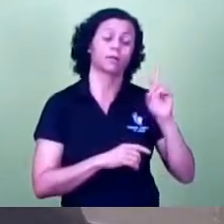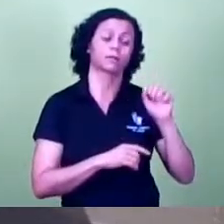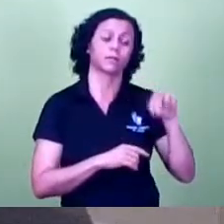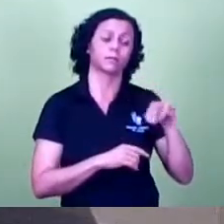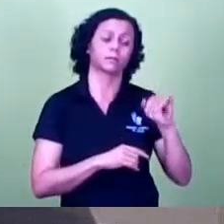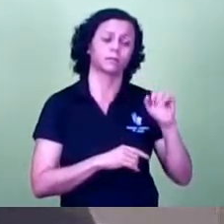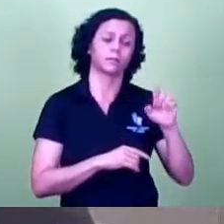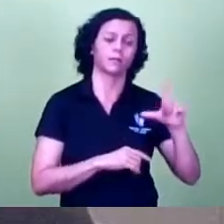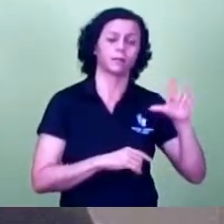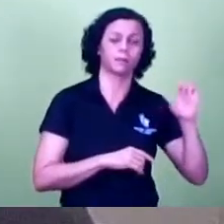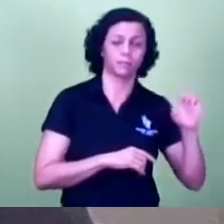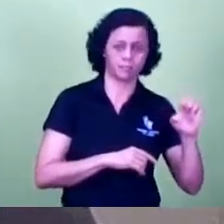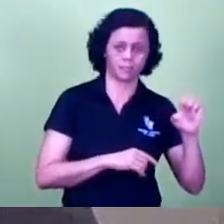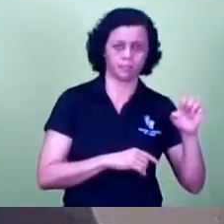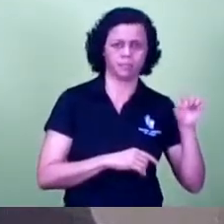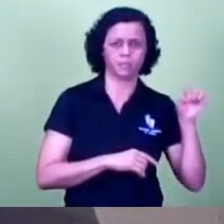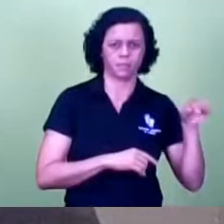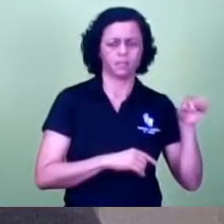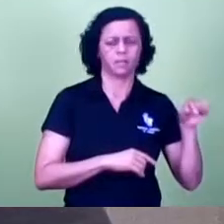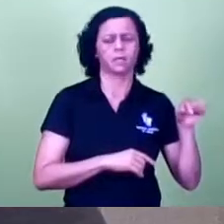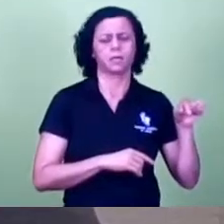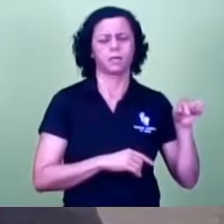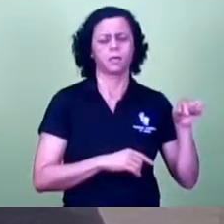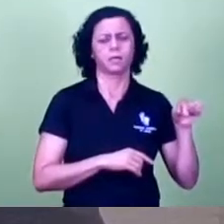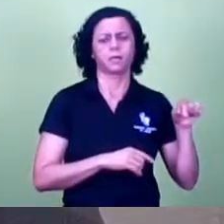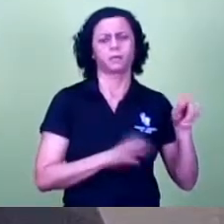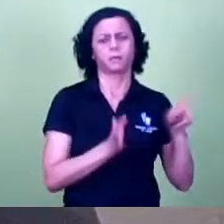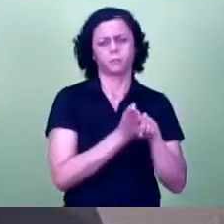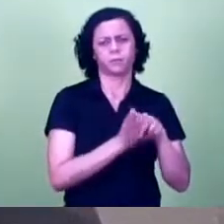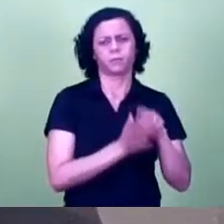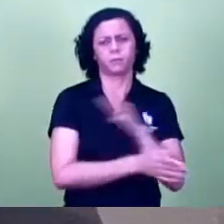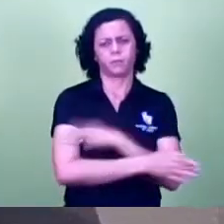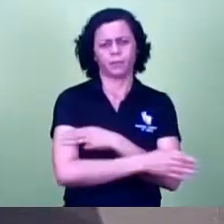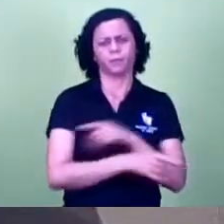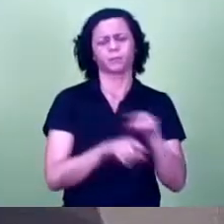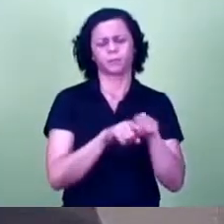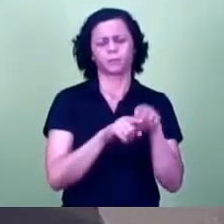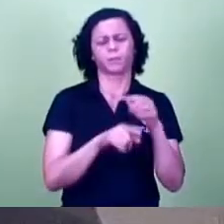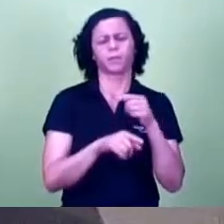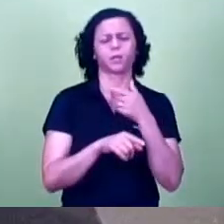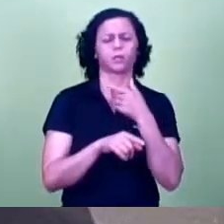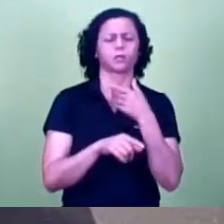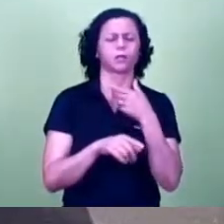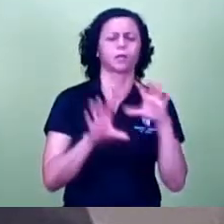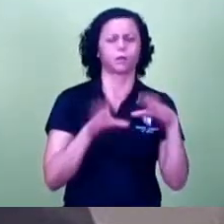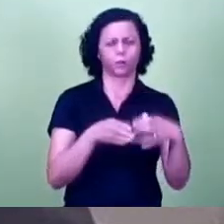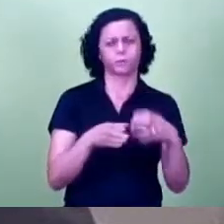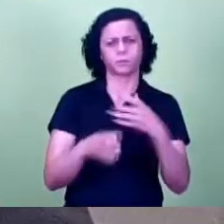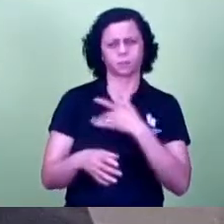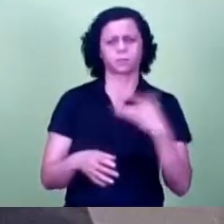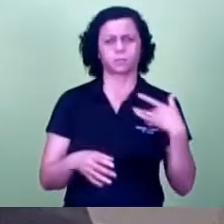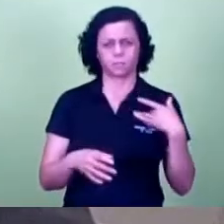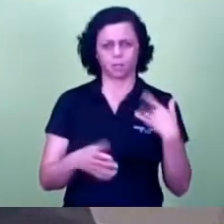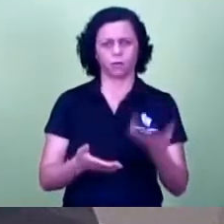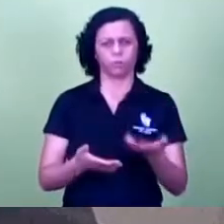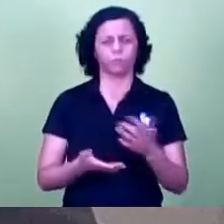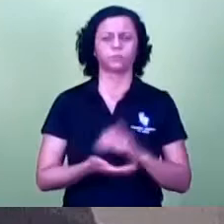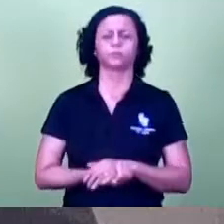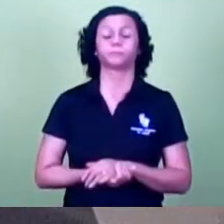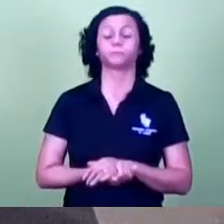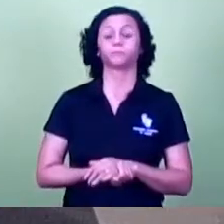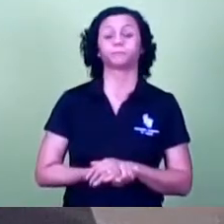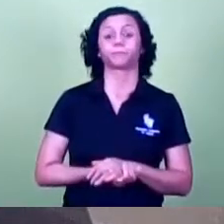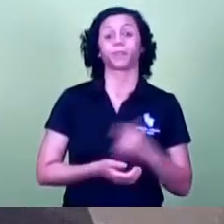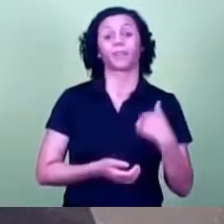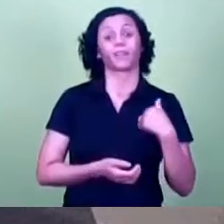saúde o senhor eu fiz um contato por telefone não consegui falar naquele dia eu sou ultrapassado o arcaico não tenho